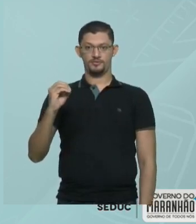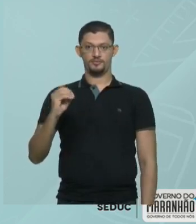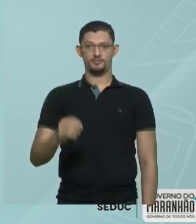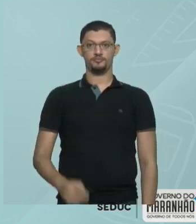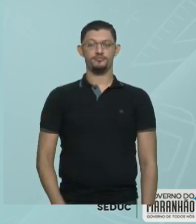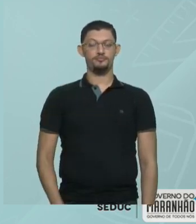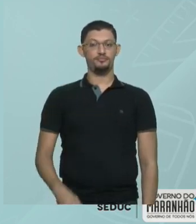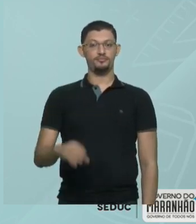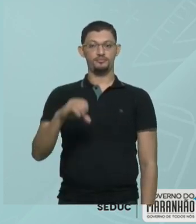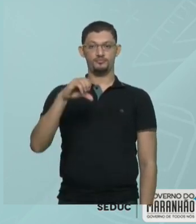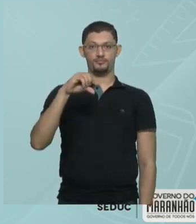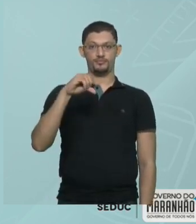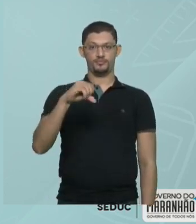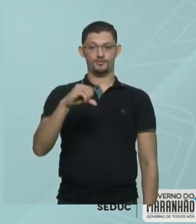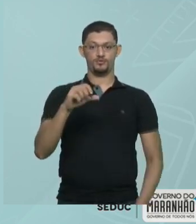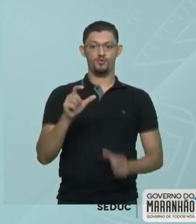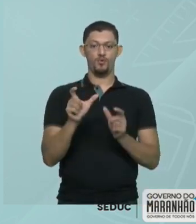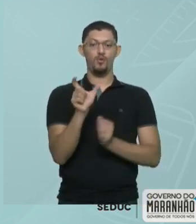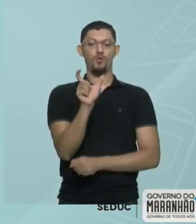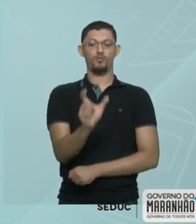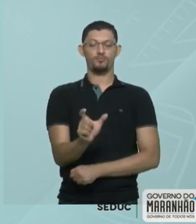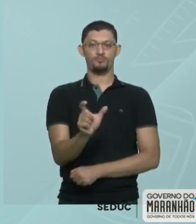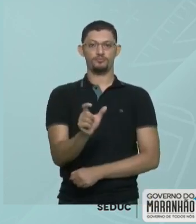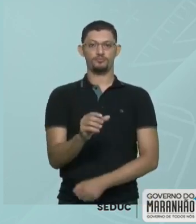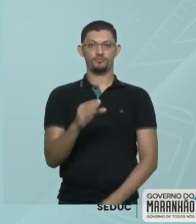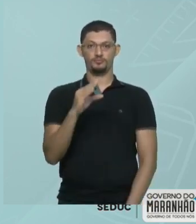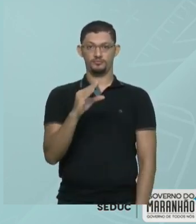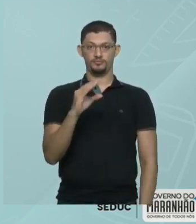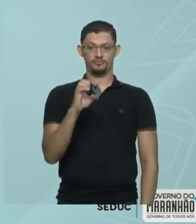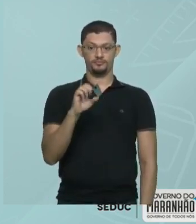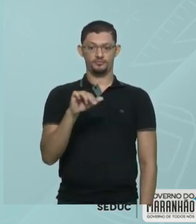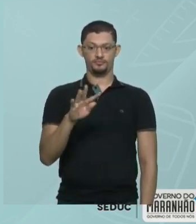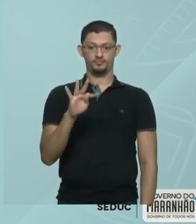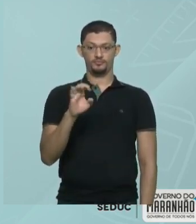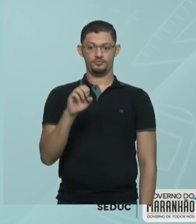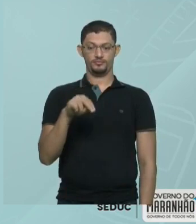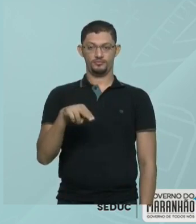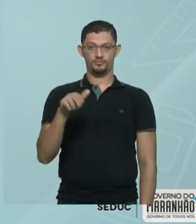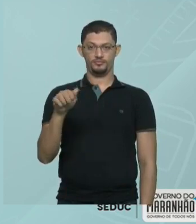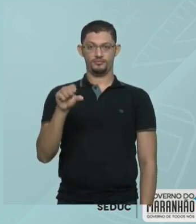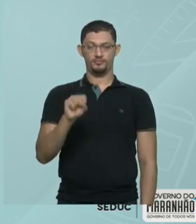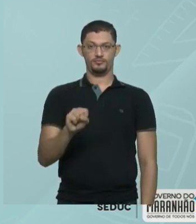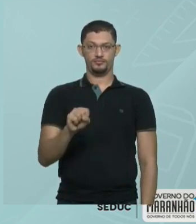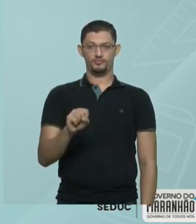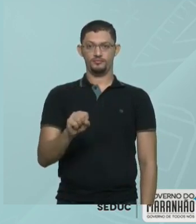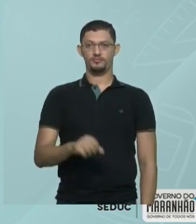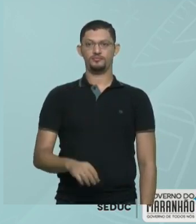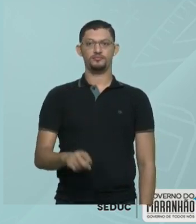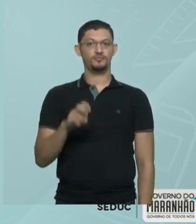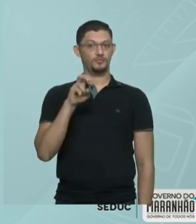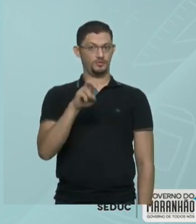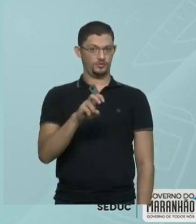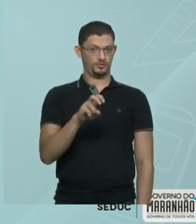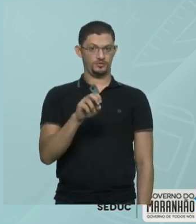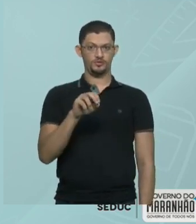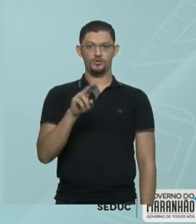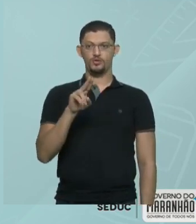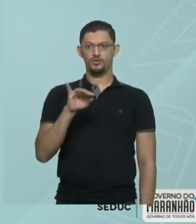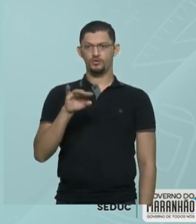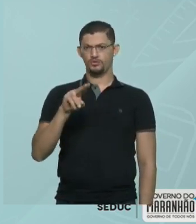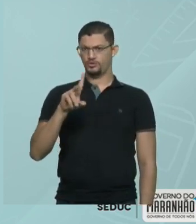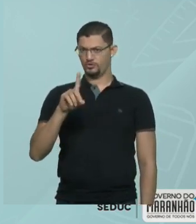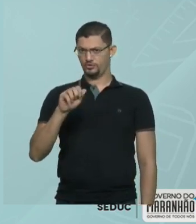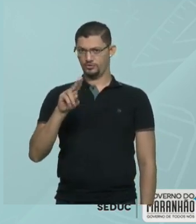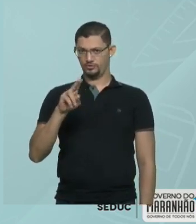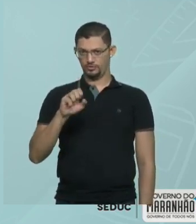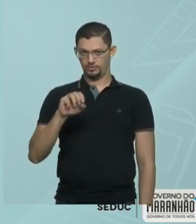O 9 está onde? Na casa das centenas. O 5 está na unidade de milhar e